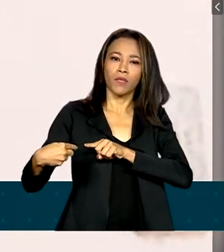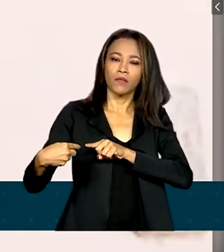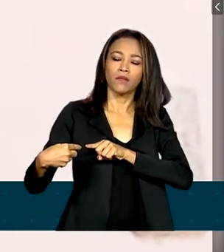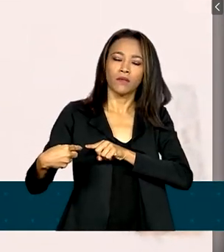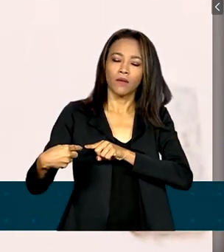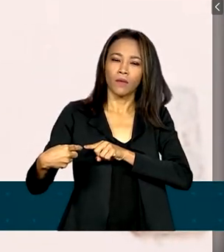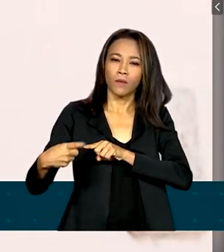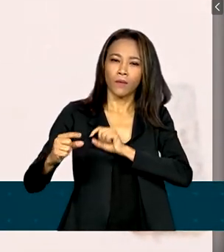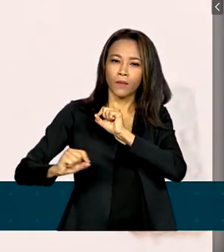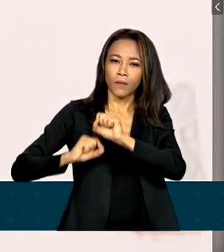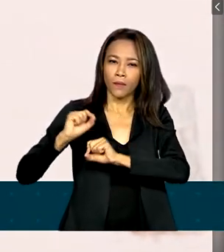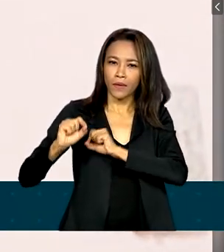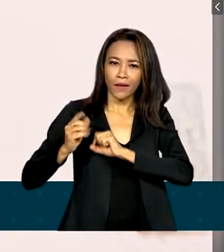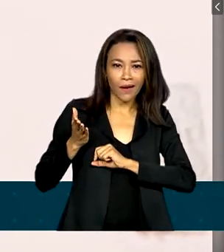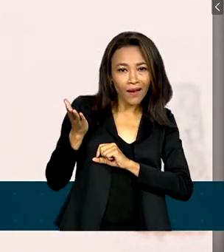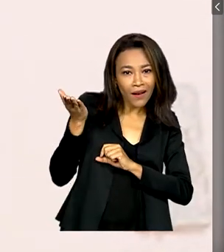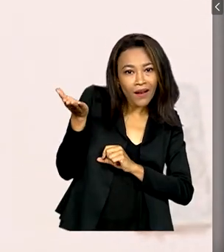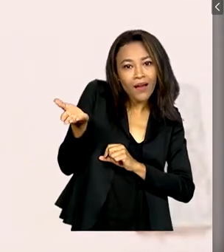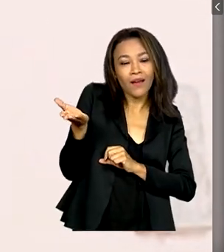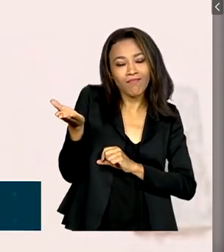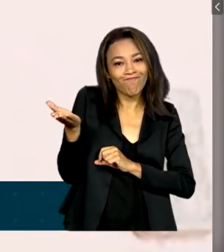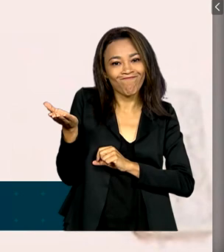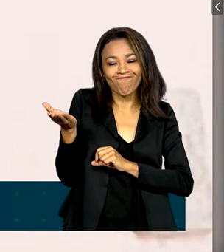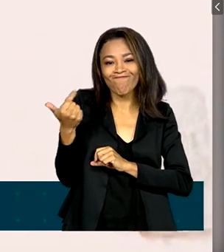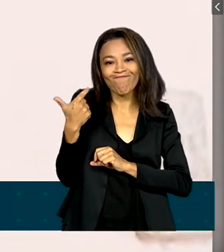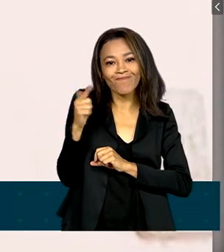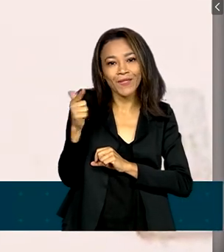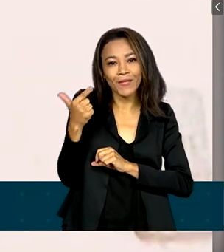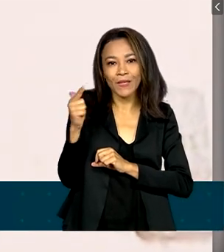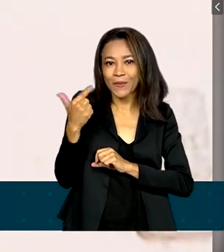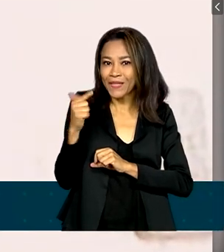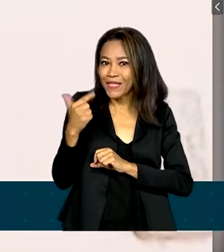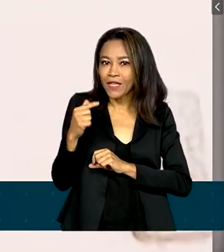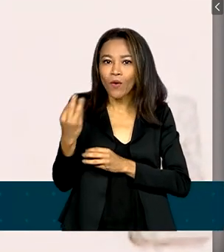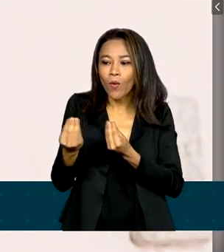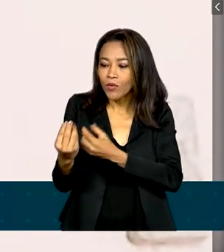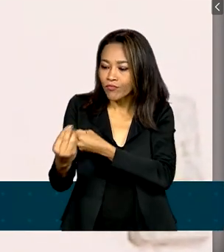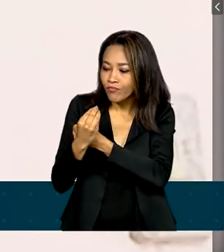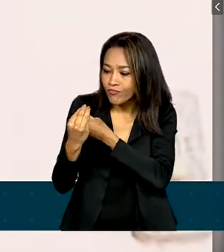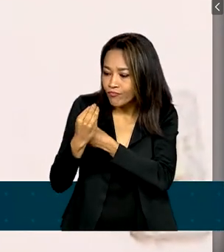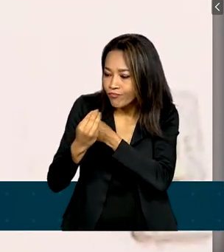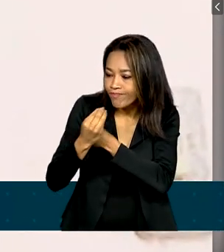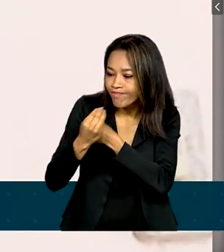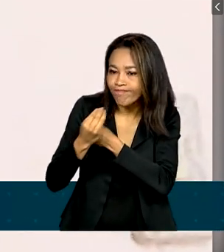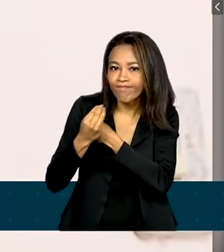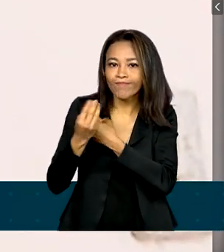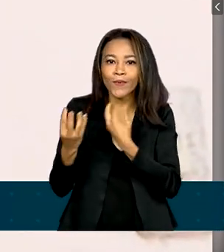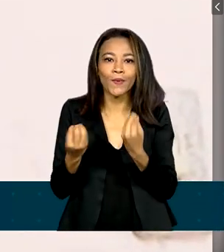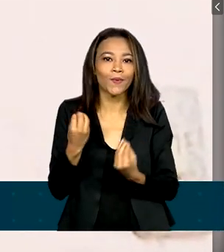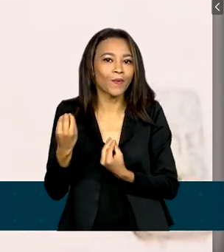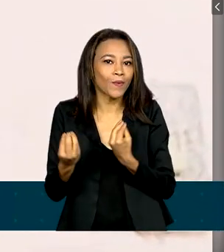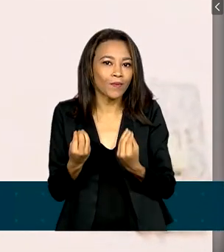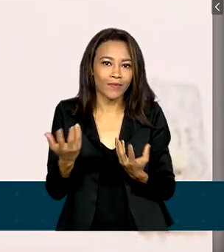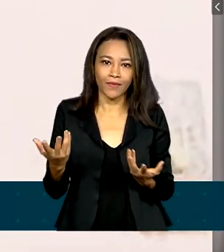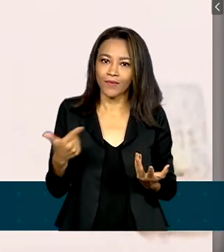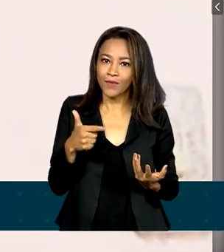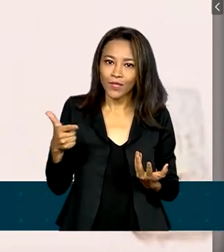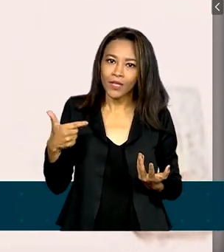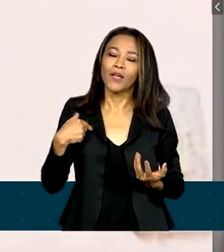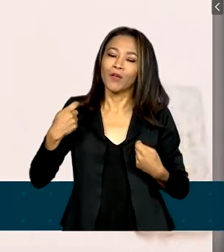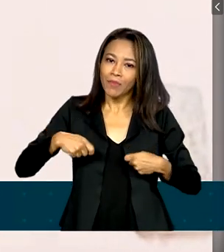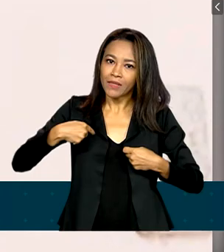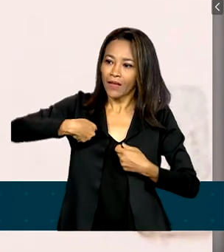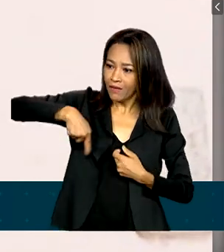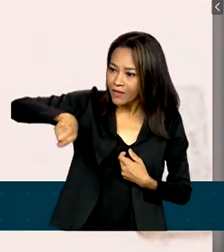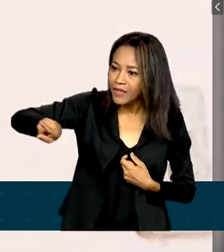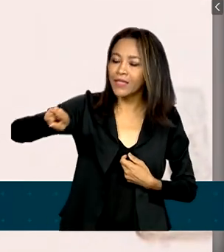E lá não tinha como essa parte da gravidez, como ausentar. Então eu tinha que ter uma competição